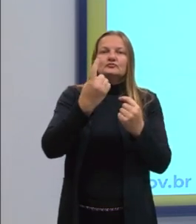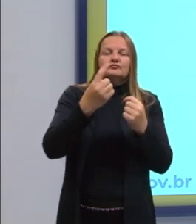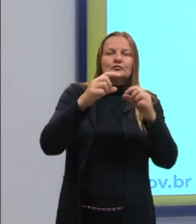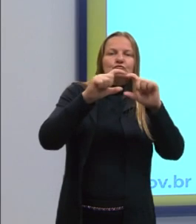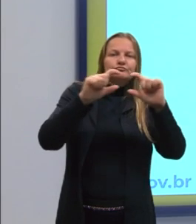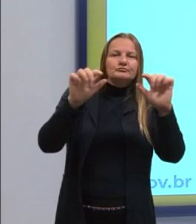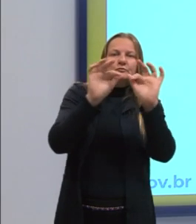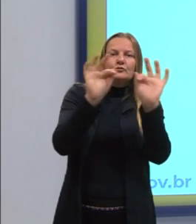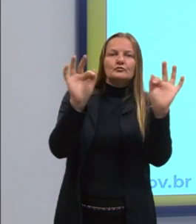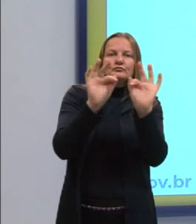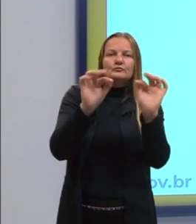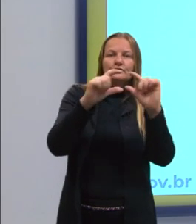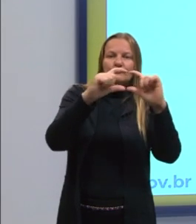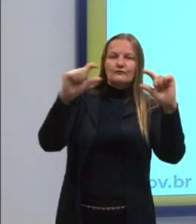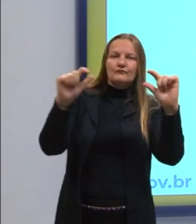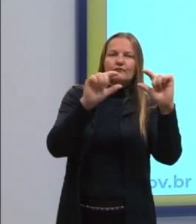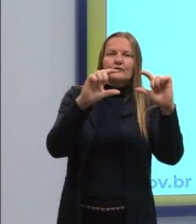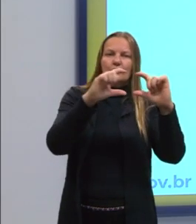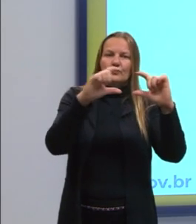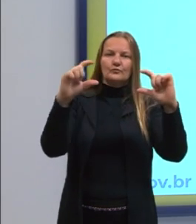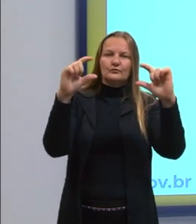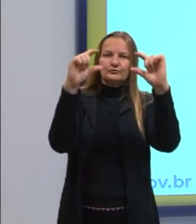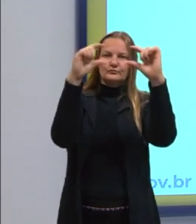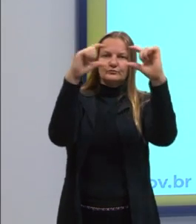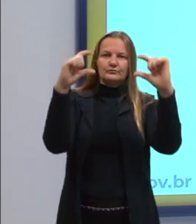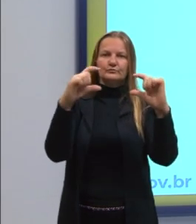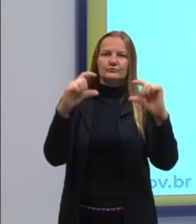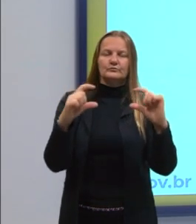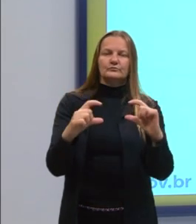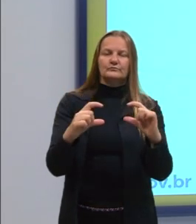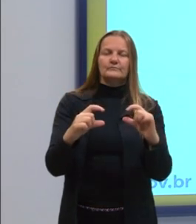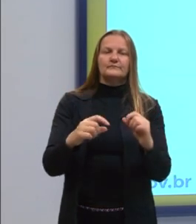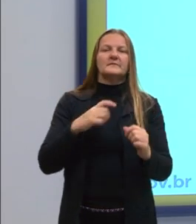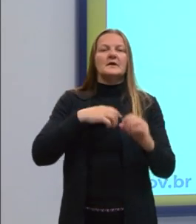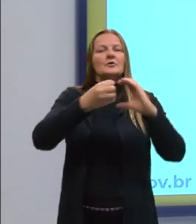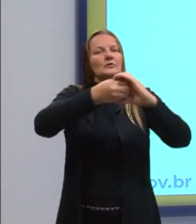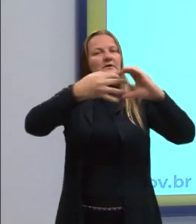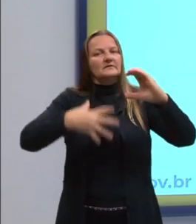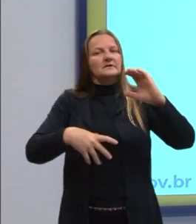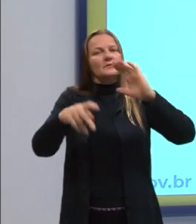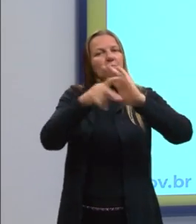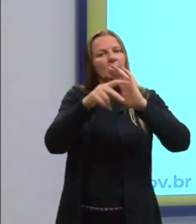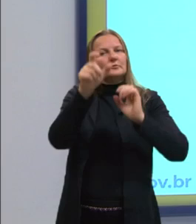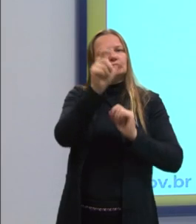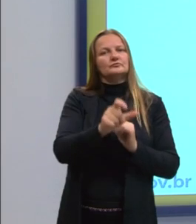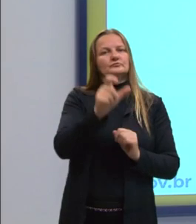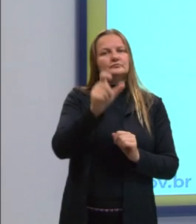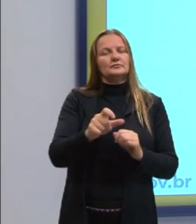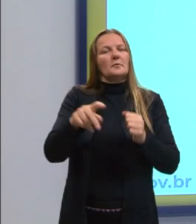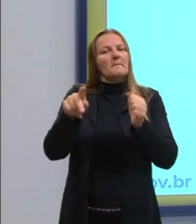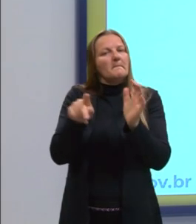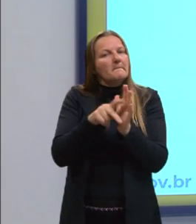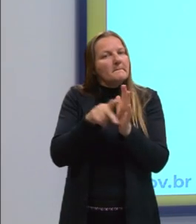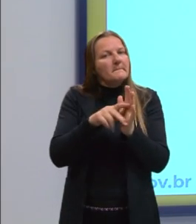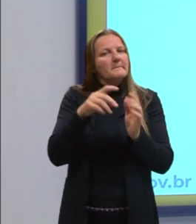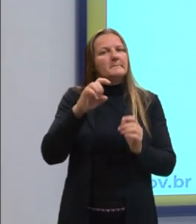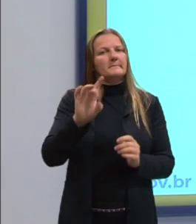oração, eu vou ter ali para cada oração uma classificação de sujeito própria.